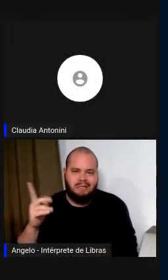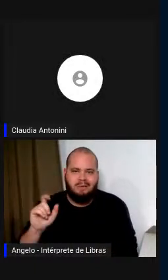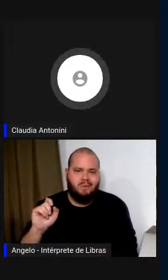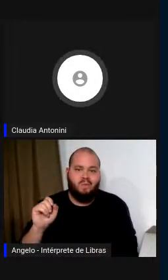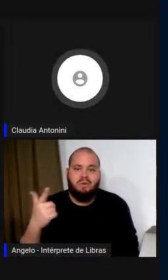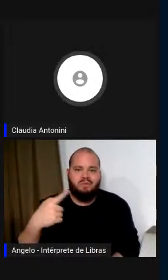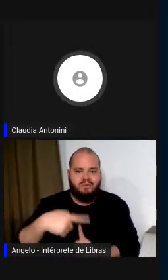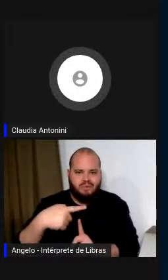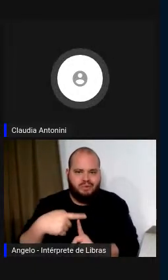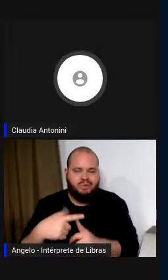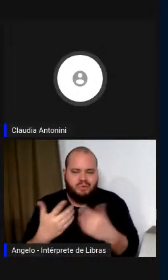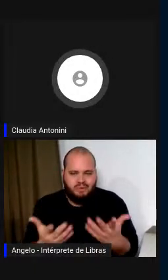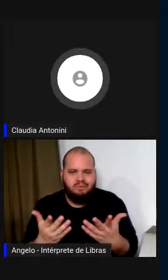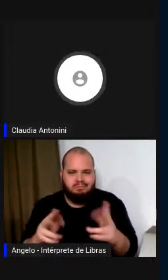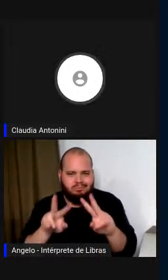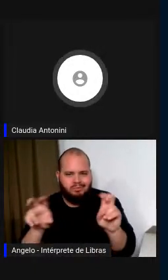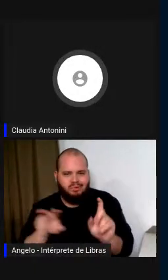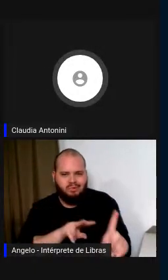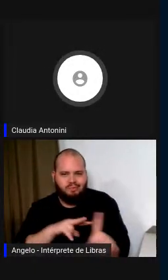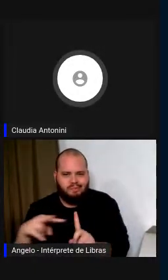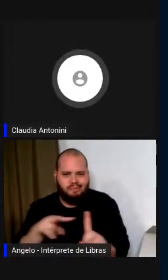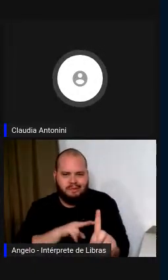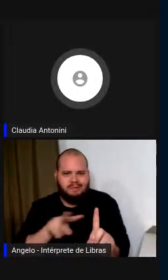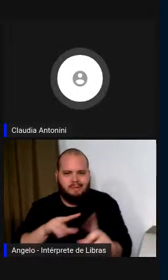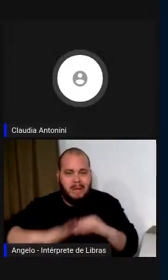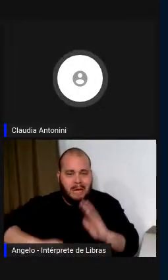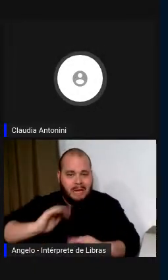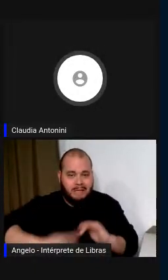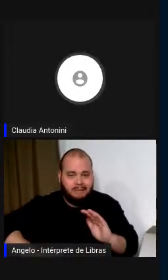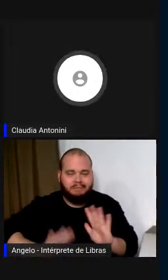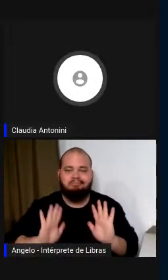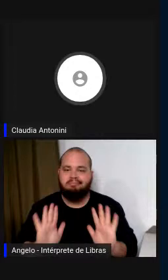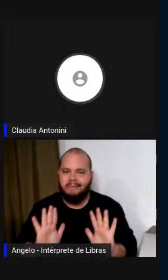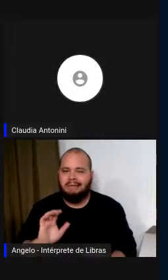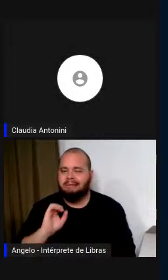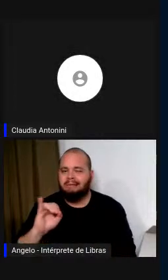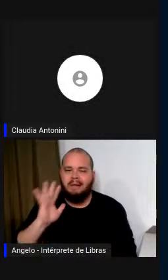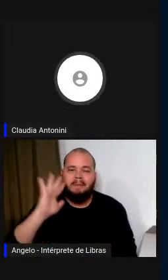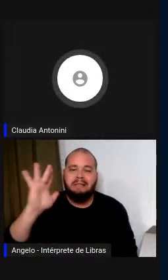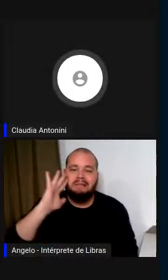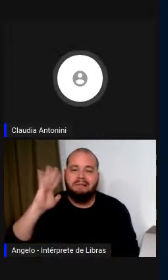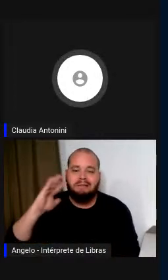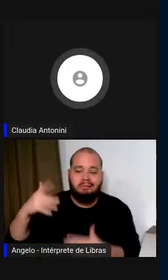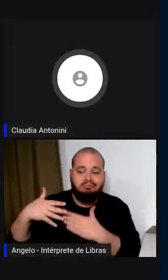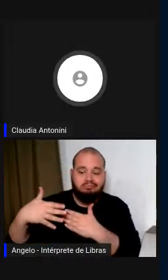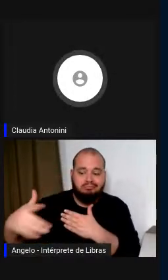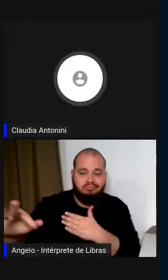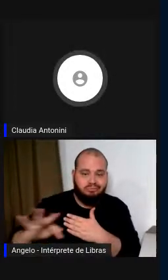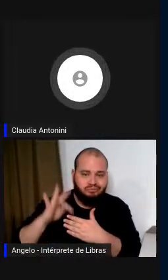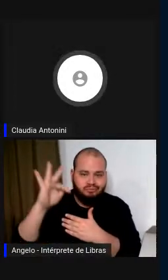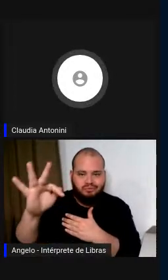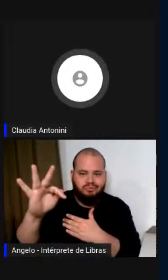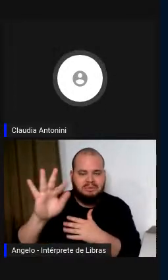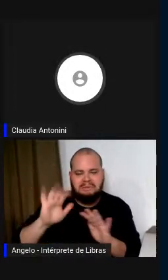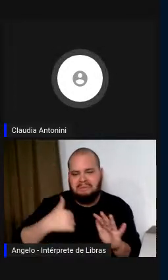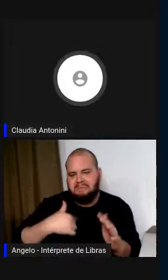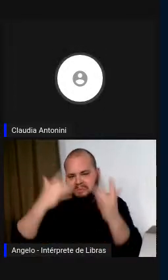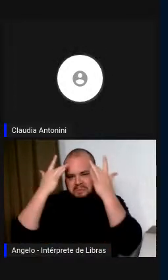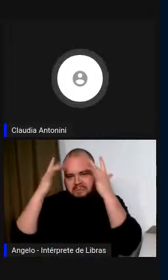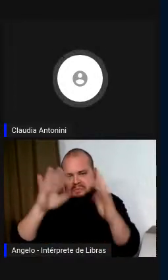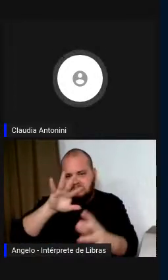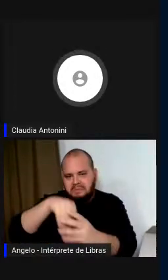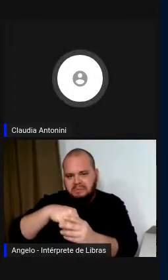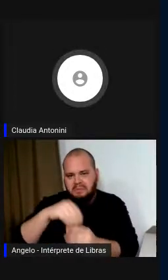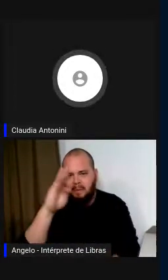do ponto de vista prático, mas se nós olharmos para a frente, eu não sei no Brasil quanto